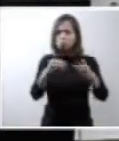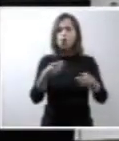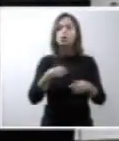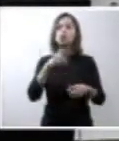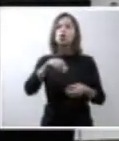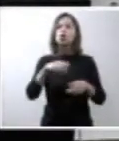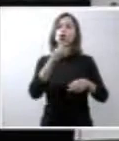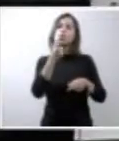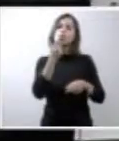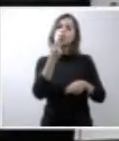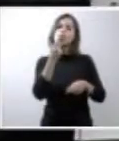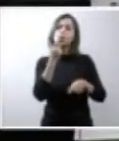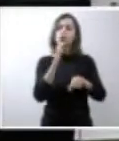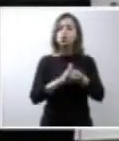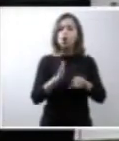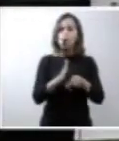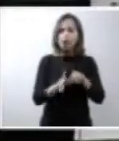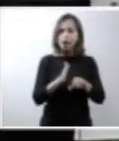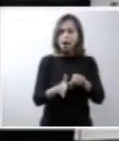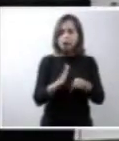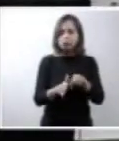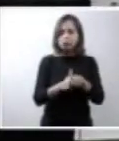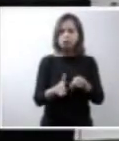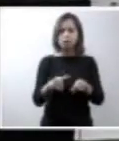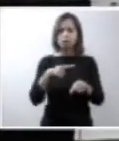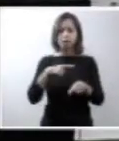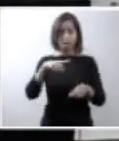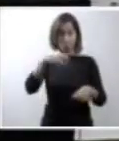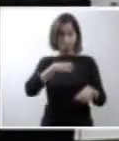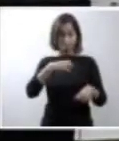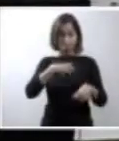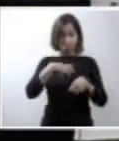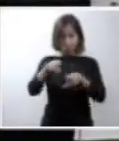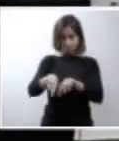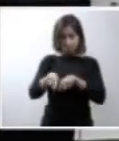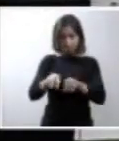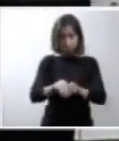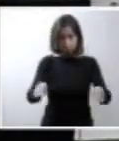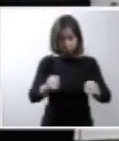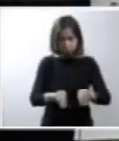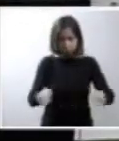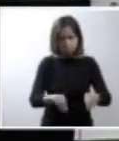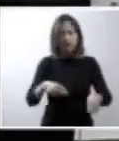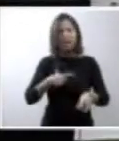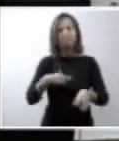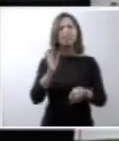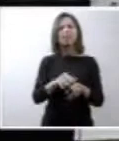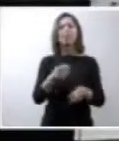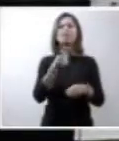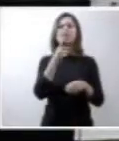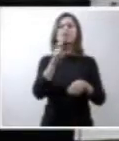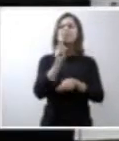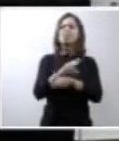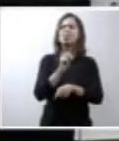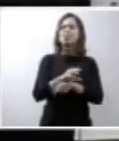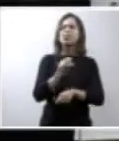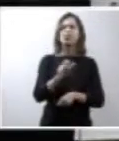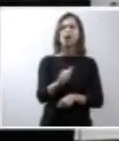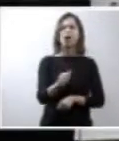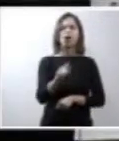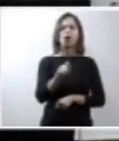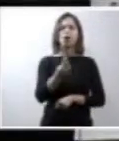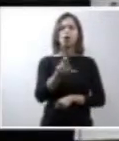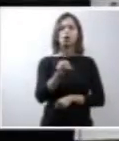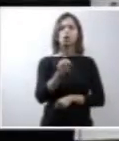tomate, desculpe, na cultura de tomate na Bahia. Portanto, é sabido que